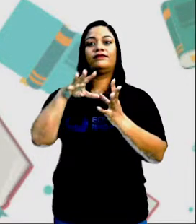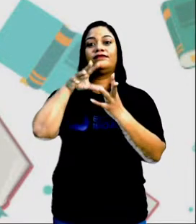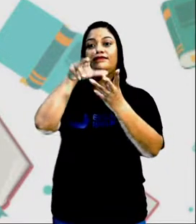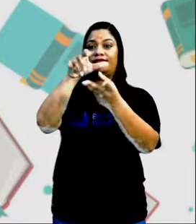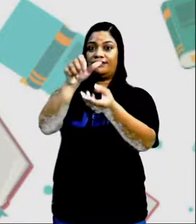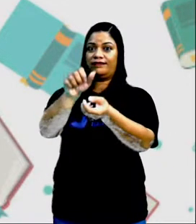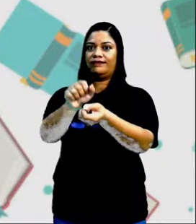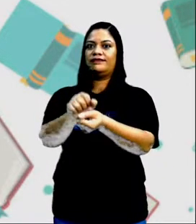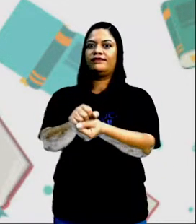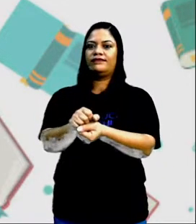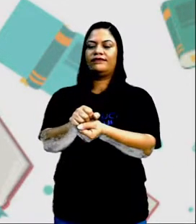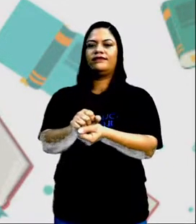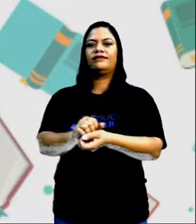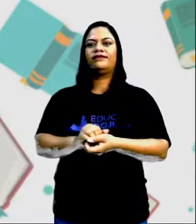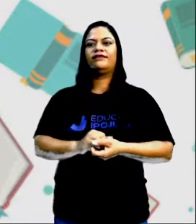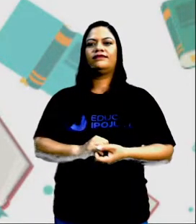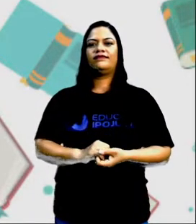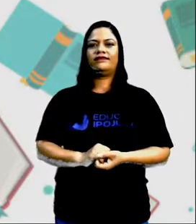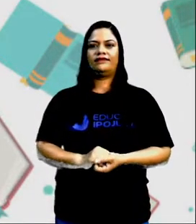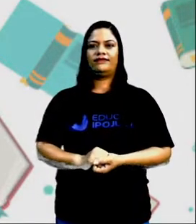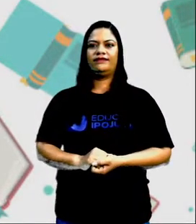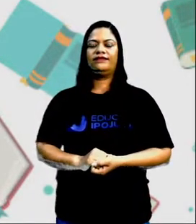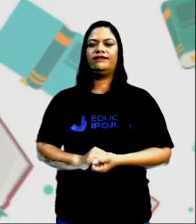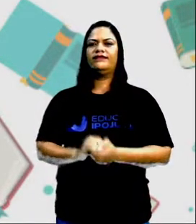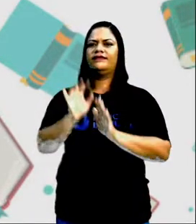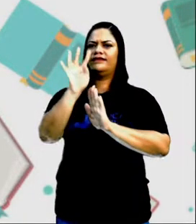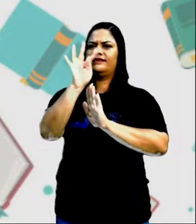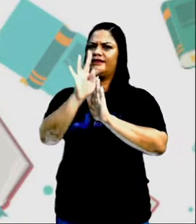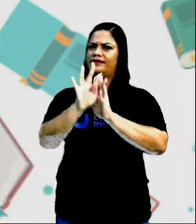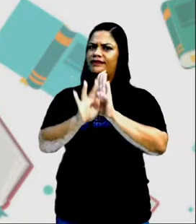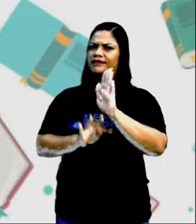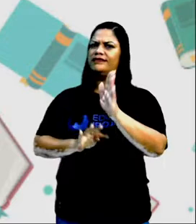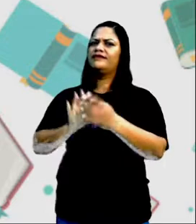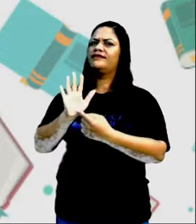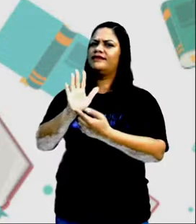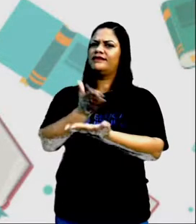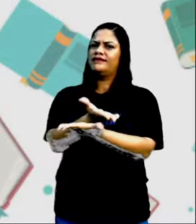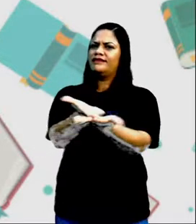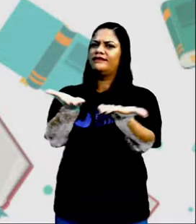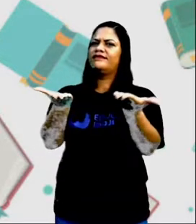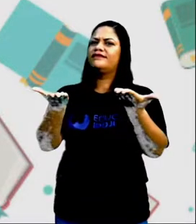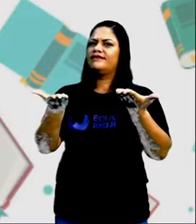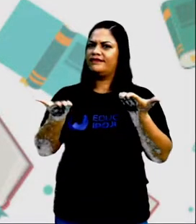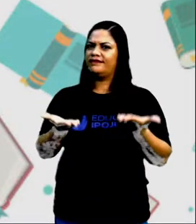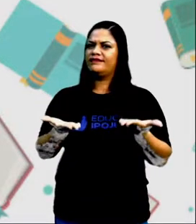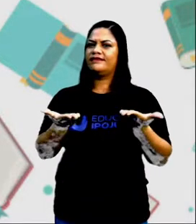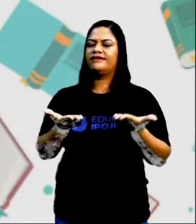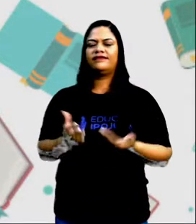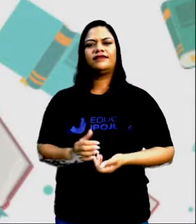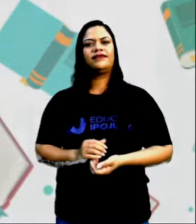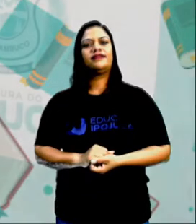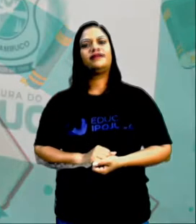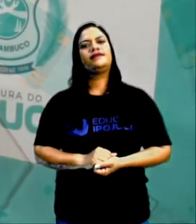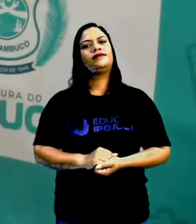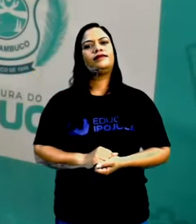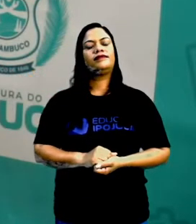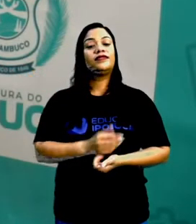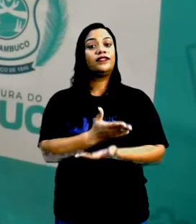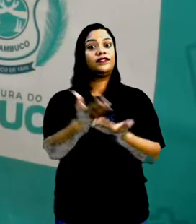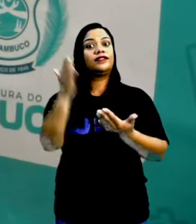Alice Gomes Então veja esse texto que eu trouxe para vocês Se você